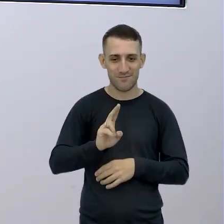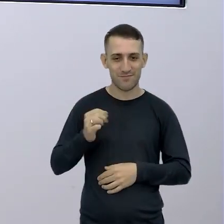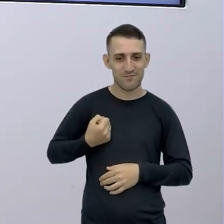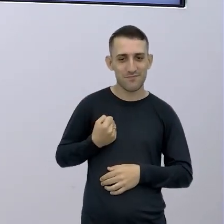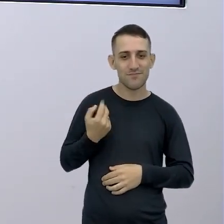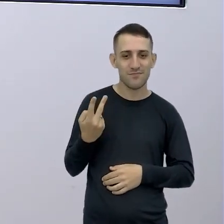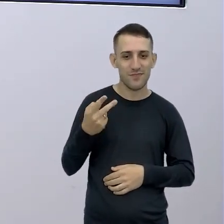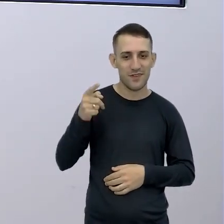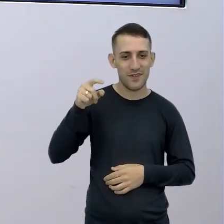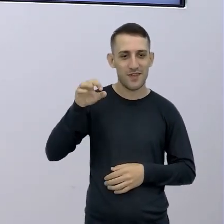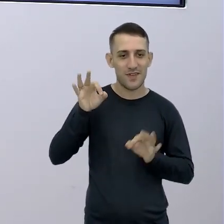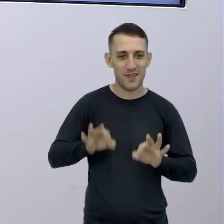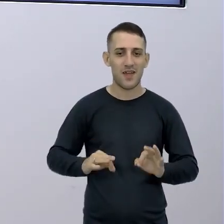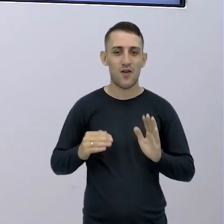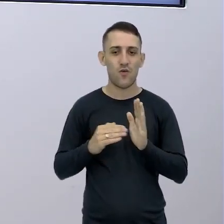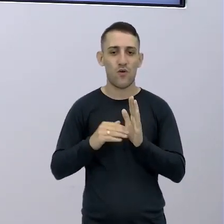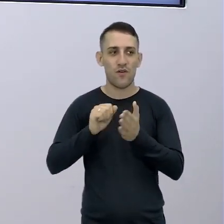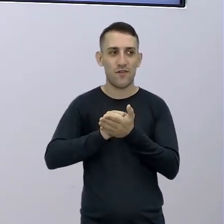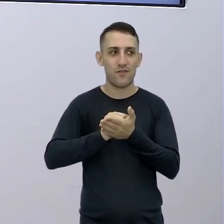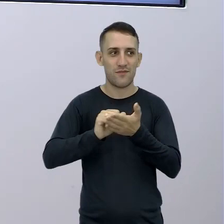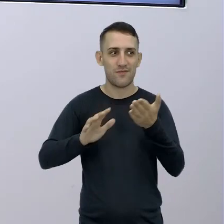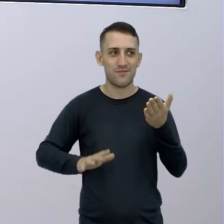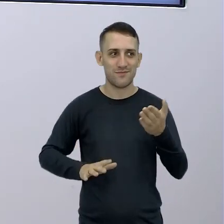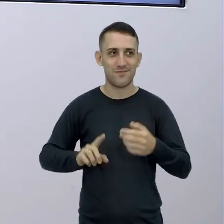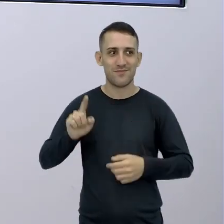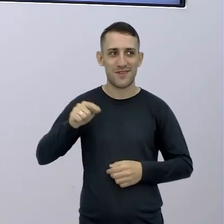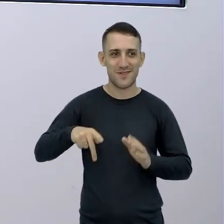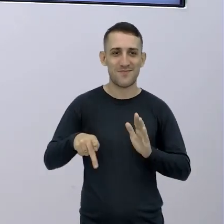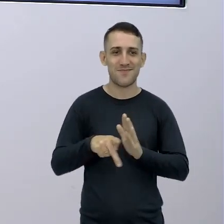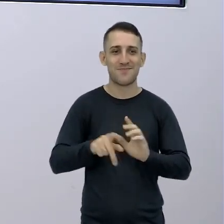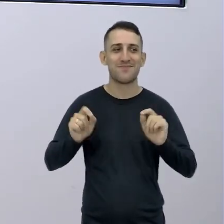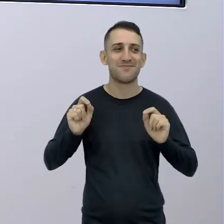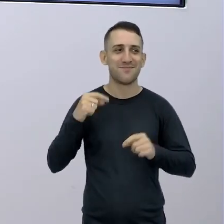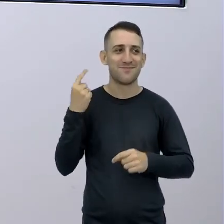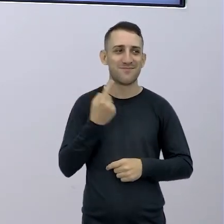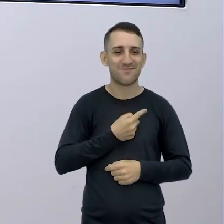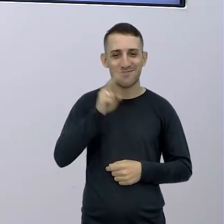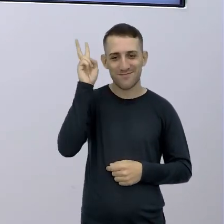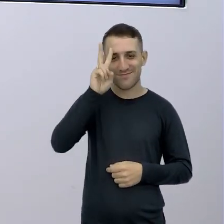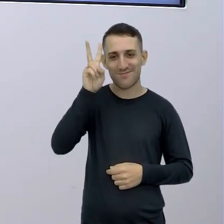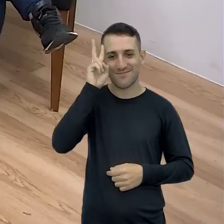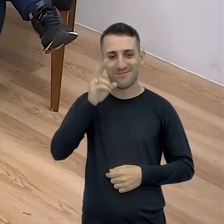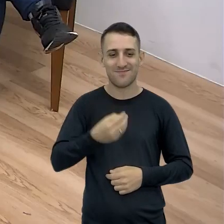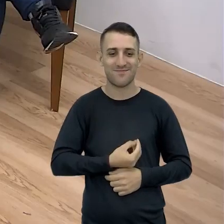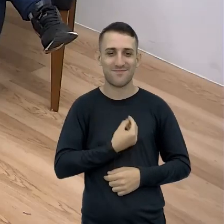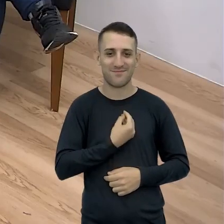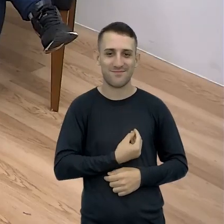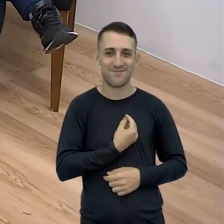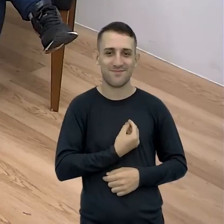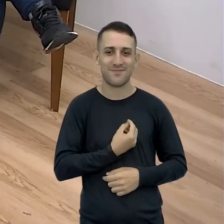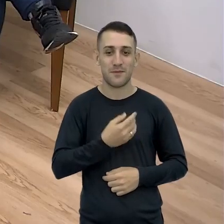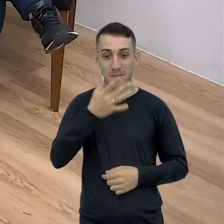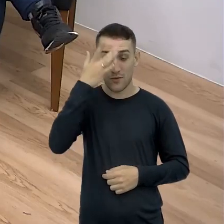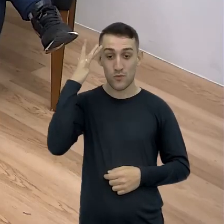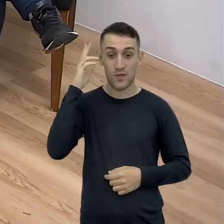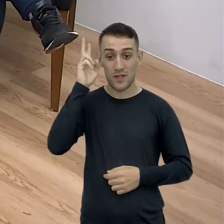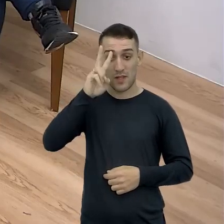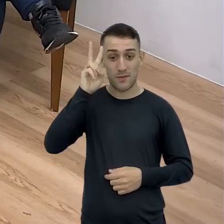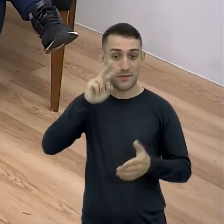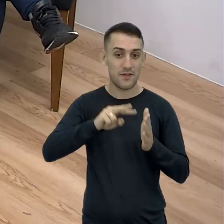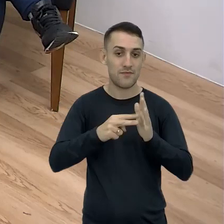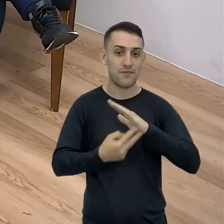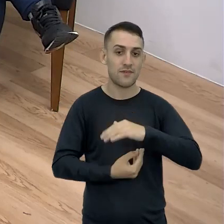aula aqui Pra gente finalizar com vocês Fazer uma Recordar e viver Quem recorda vive O